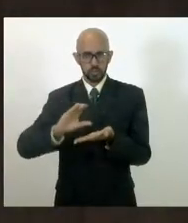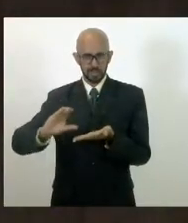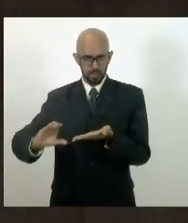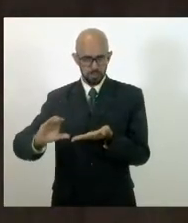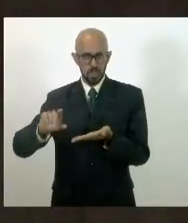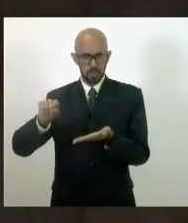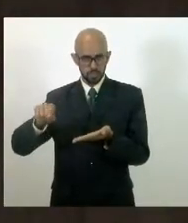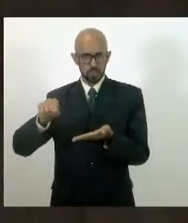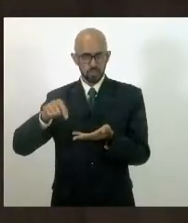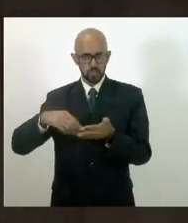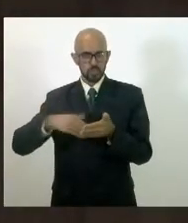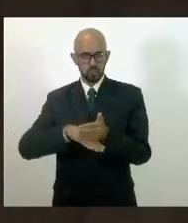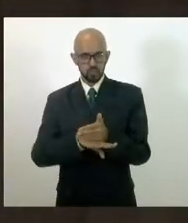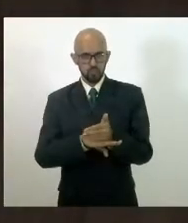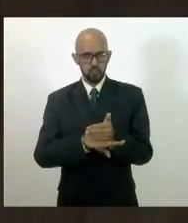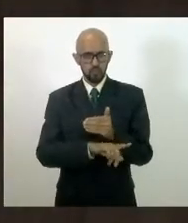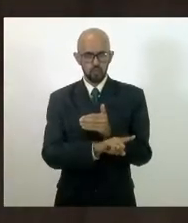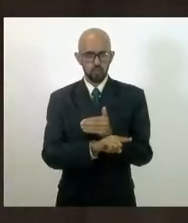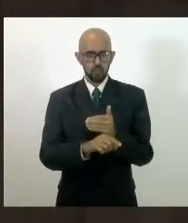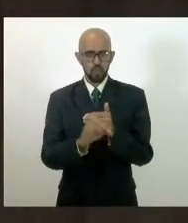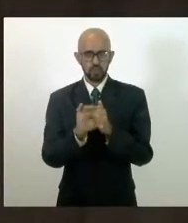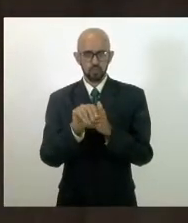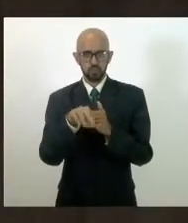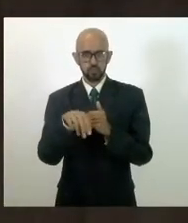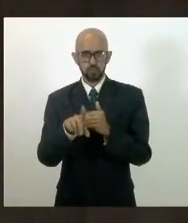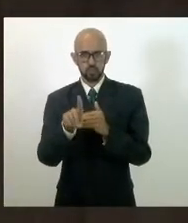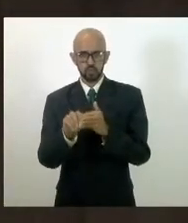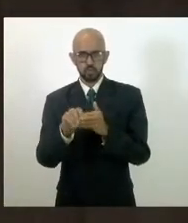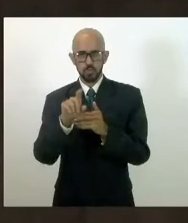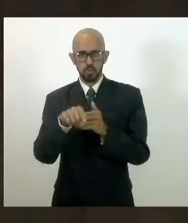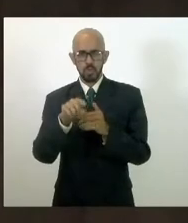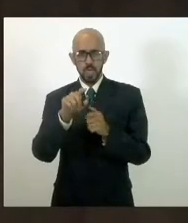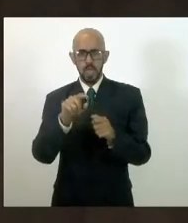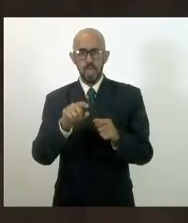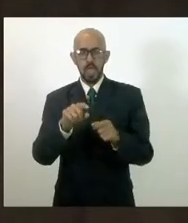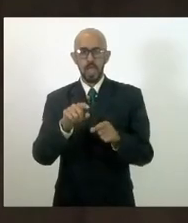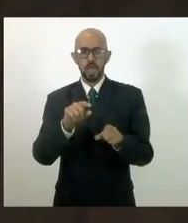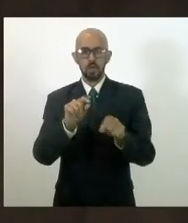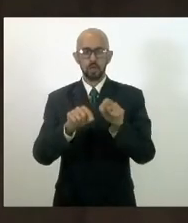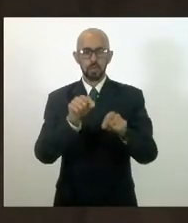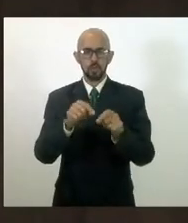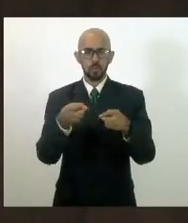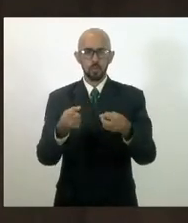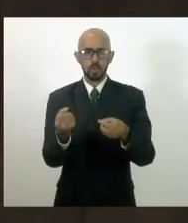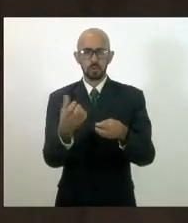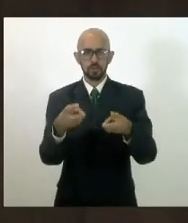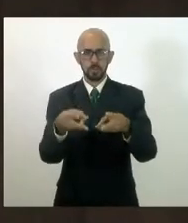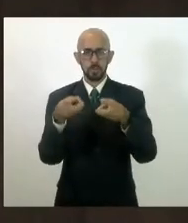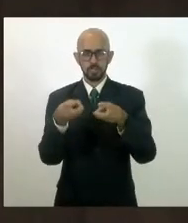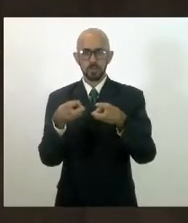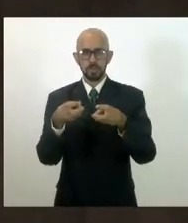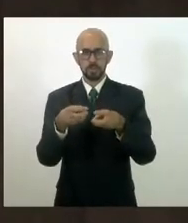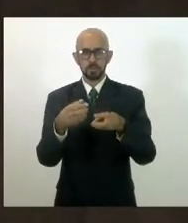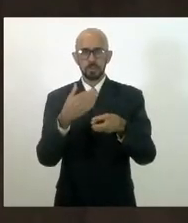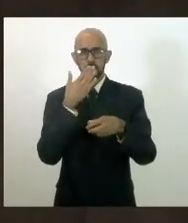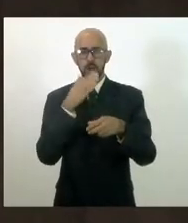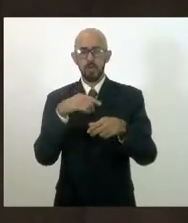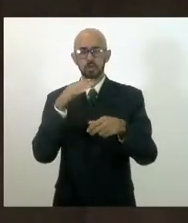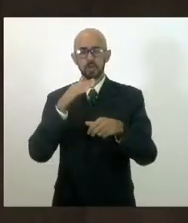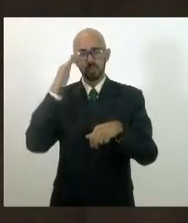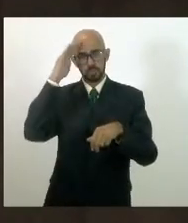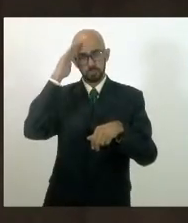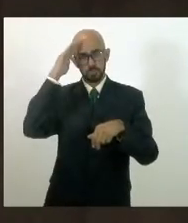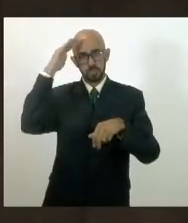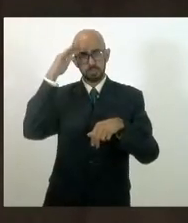desse fundo justamente porque, quando olhamos quem são essas principais vítimas de violência sexual e